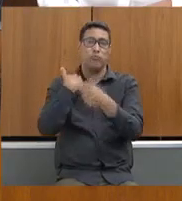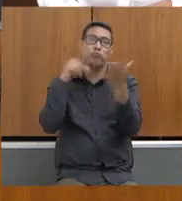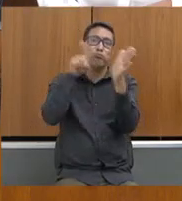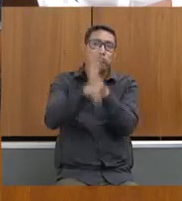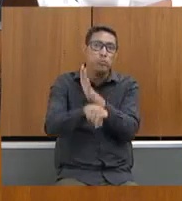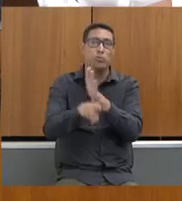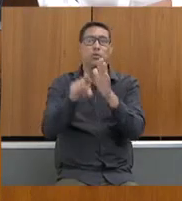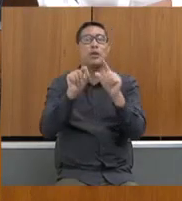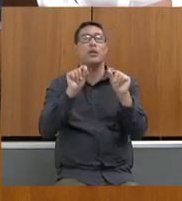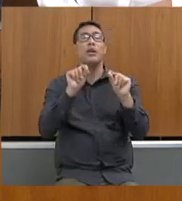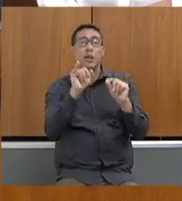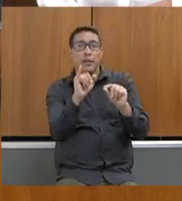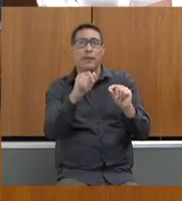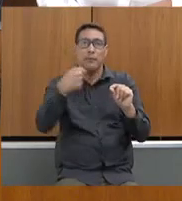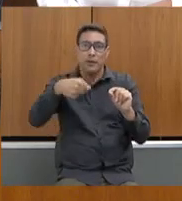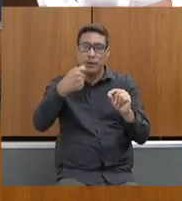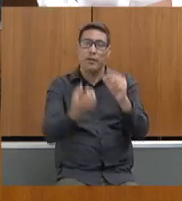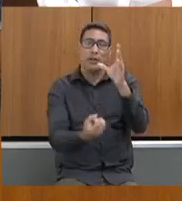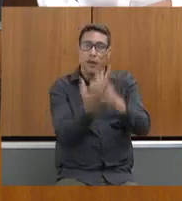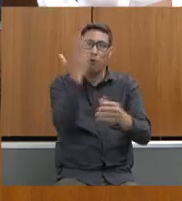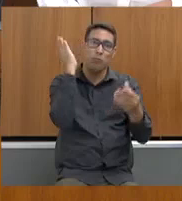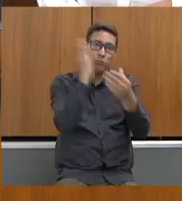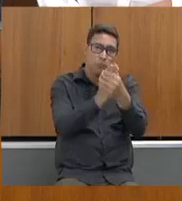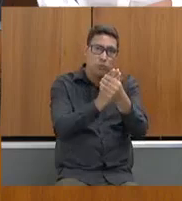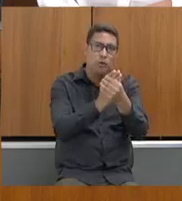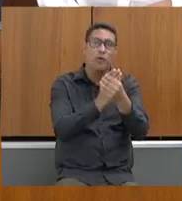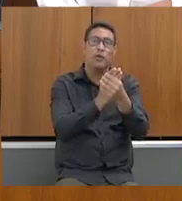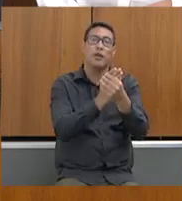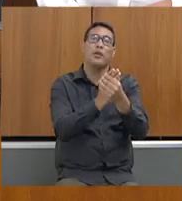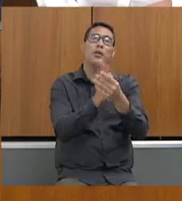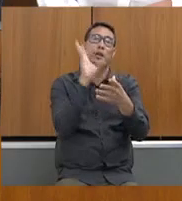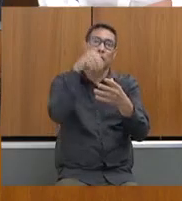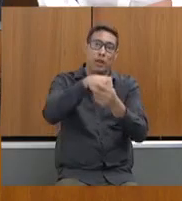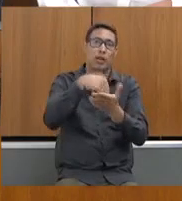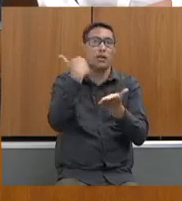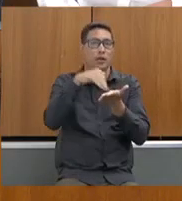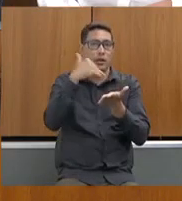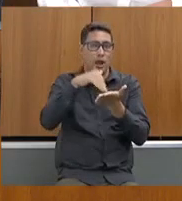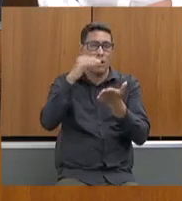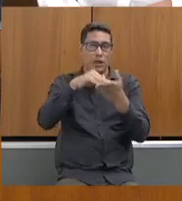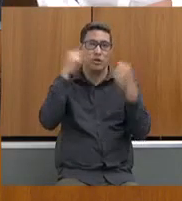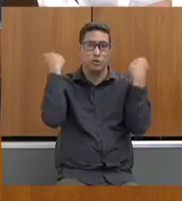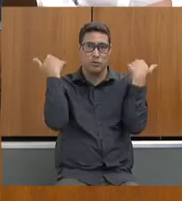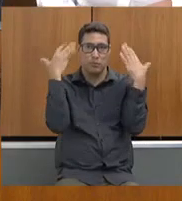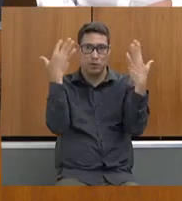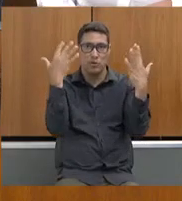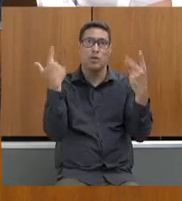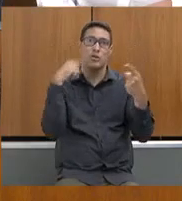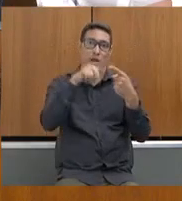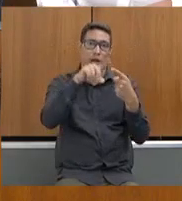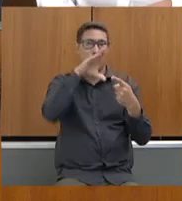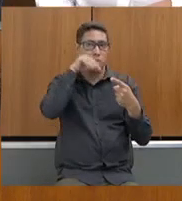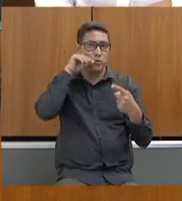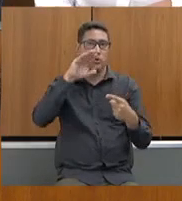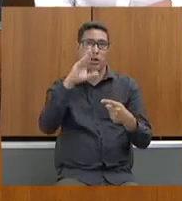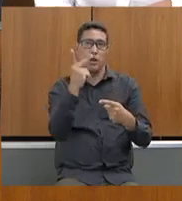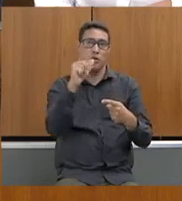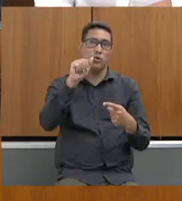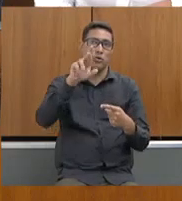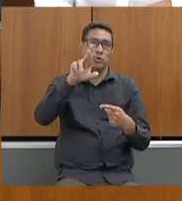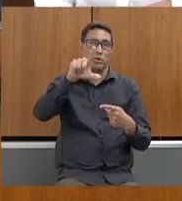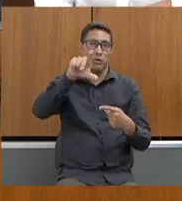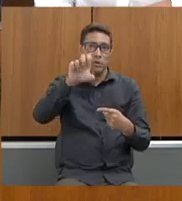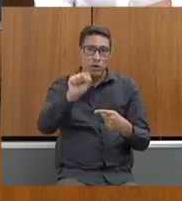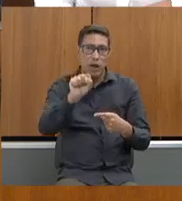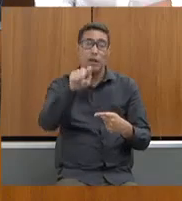sobre se deveria abrir um processo administrativo na Secretaria de Meio Ambiente sobre o servidor Charles, a orientação que foi me dada era